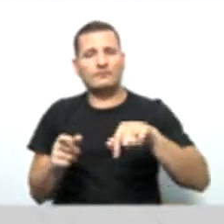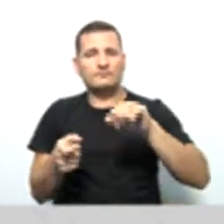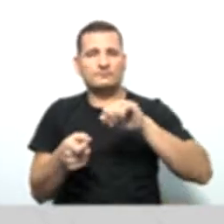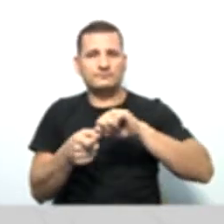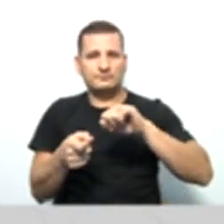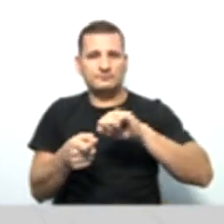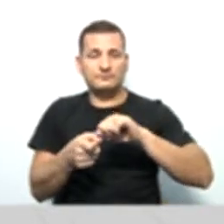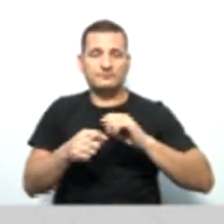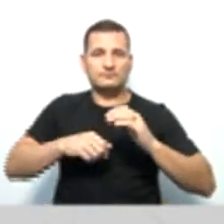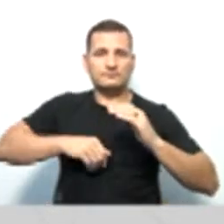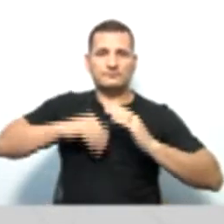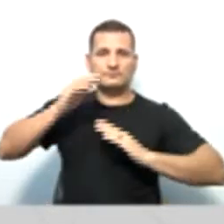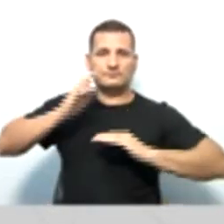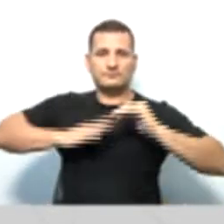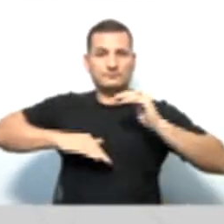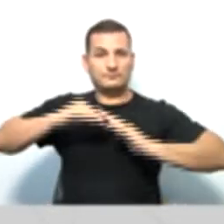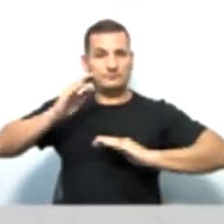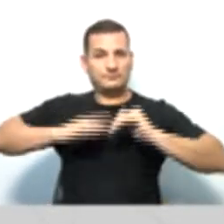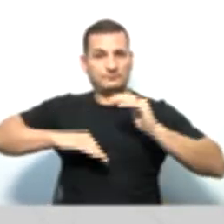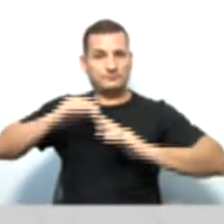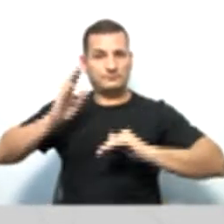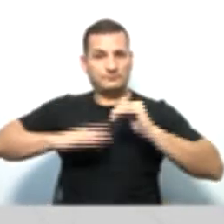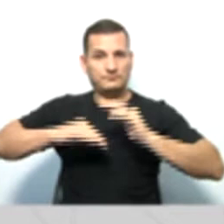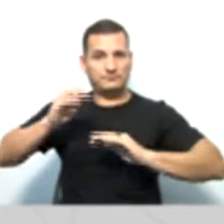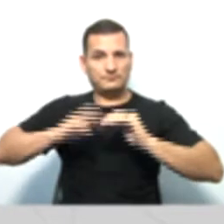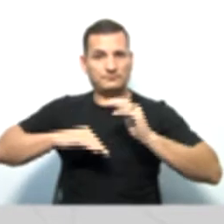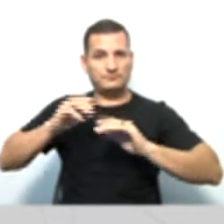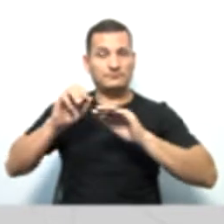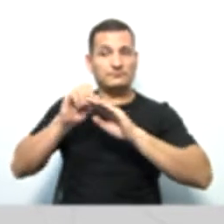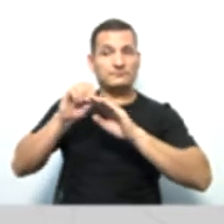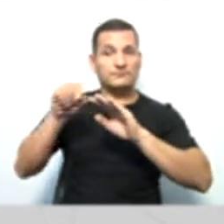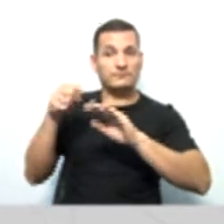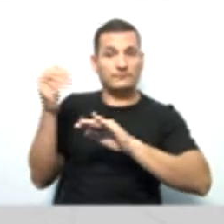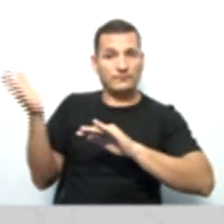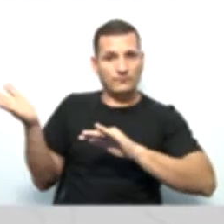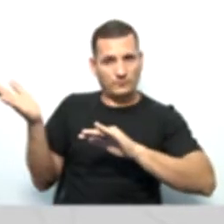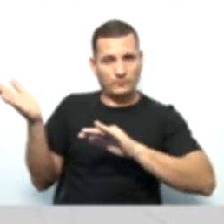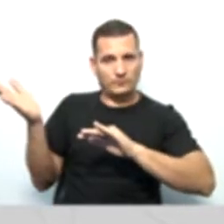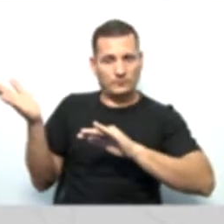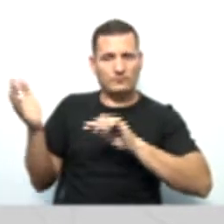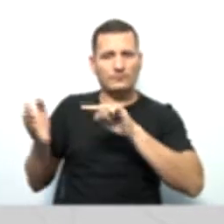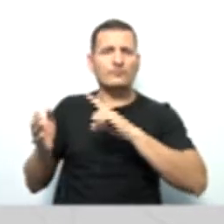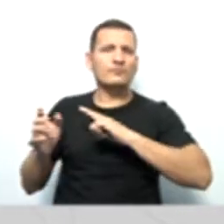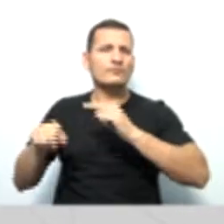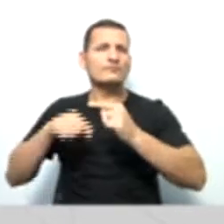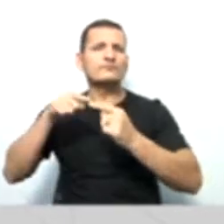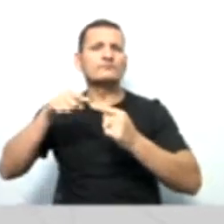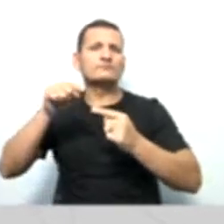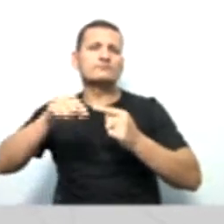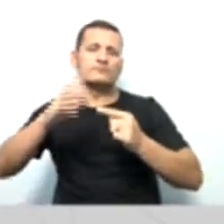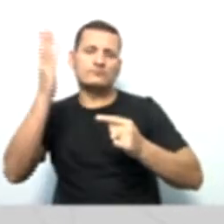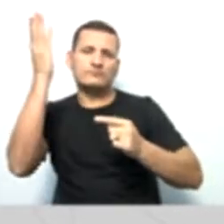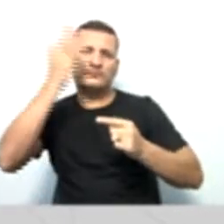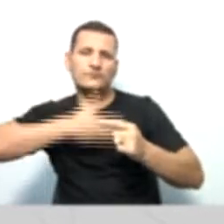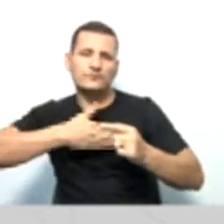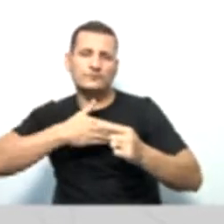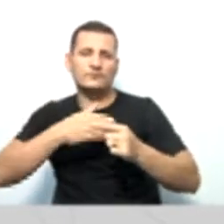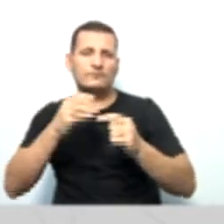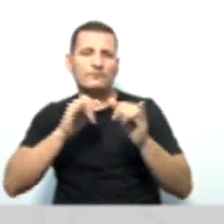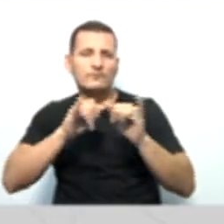auditores terceirizados, que tem por objetivo atestar a legitimidade dos dados